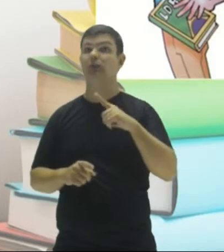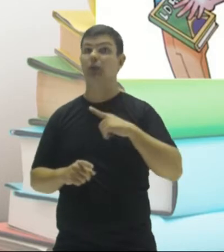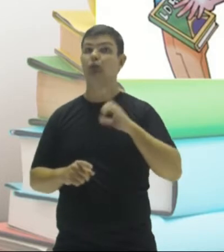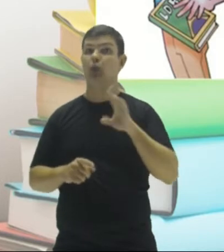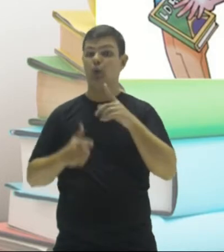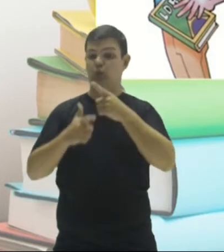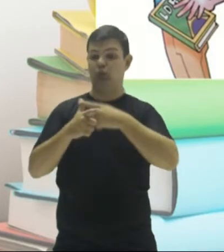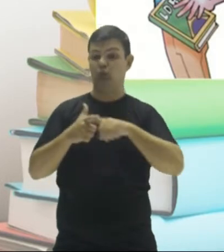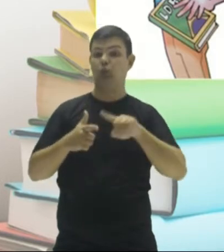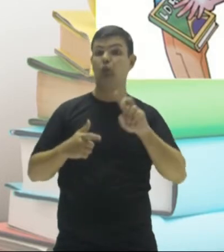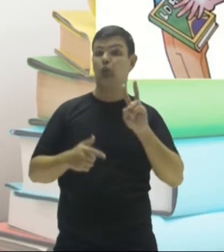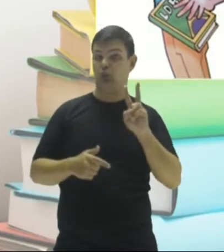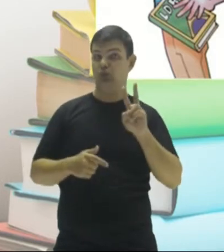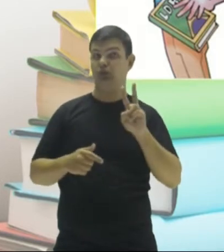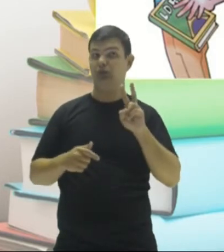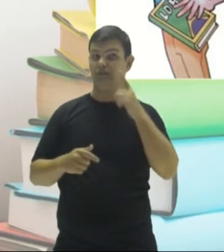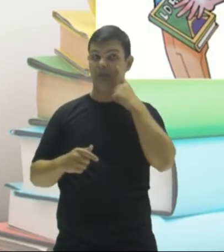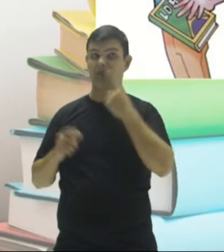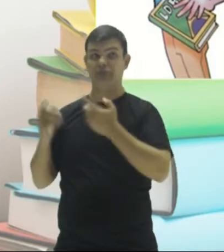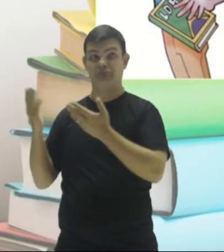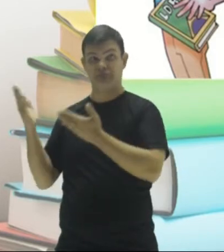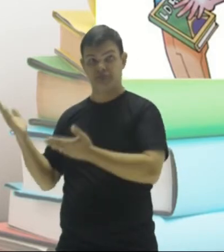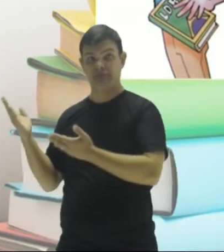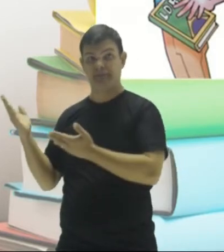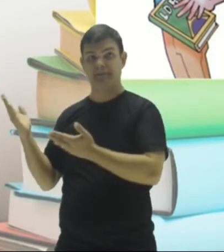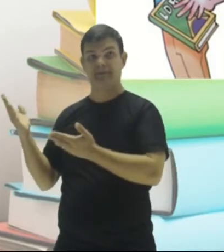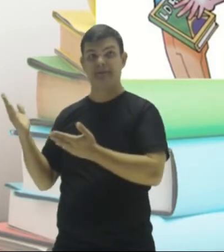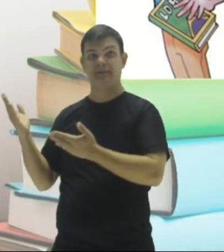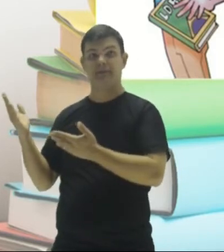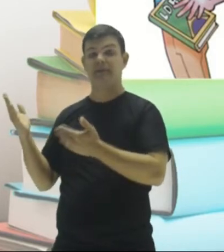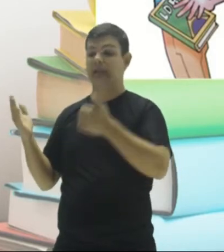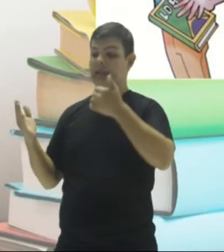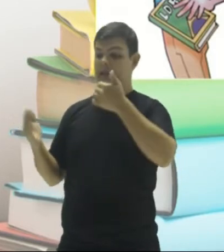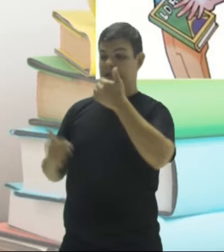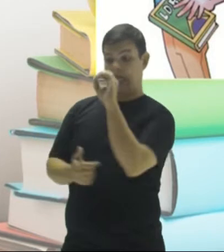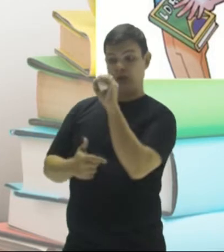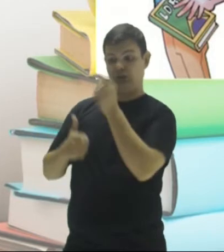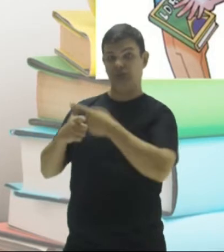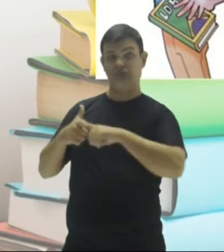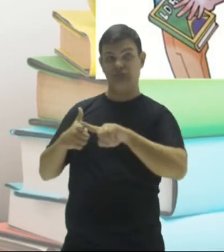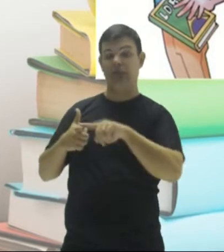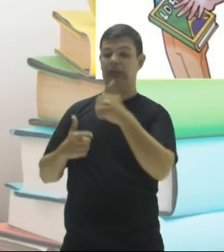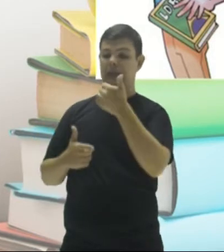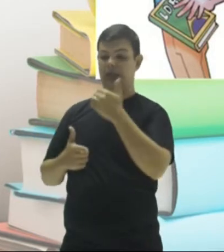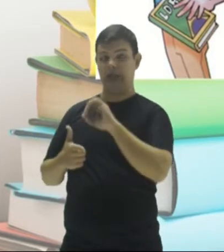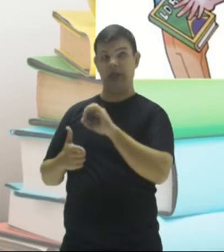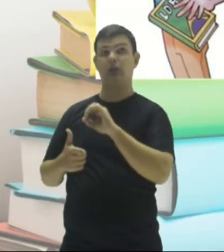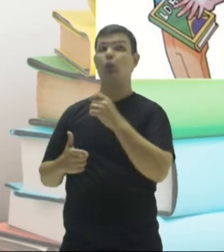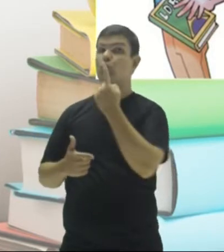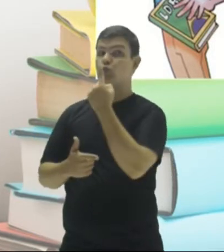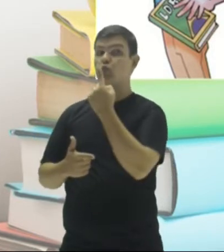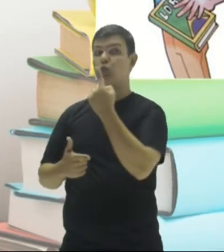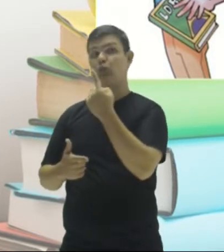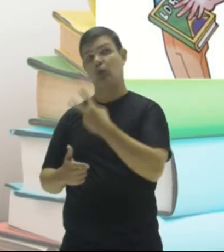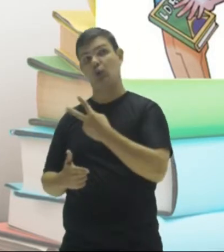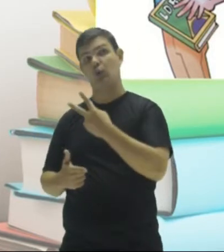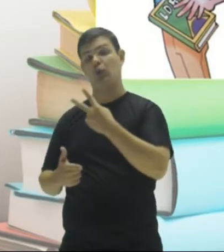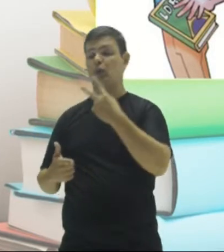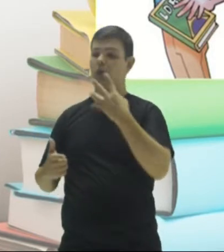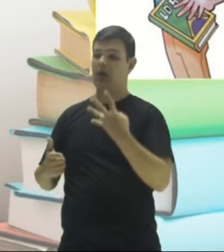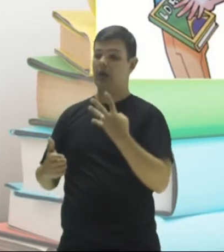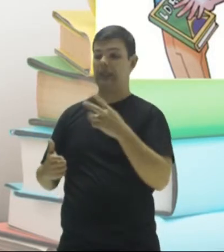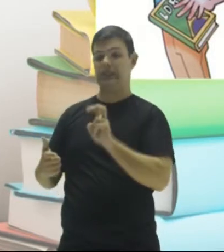elementos. Vamos ver lá. Aqui, ó. Divisores de dez, divisores de um, de dois, de quatro, de